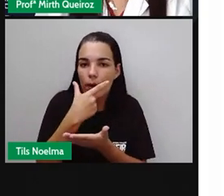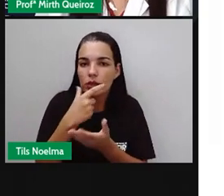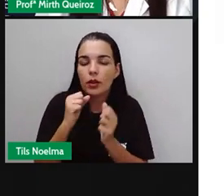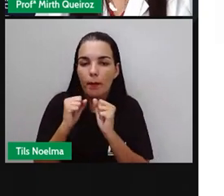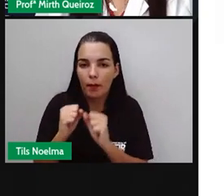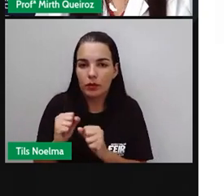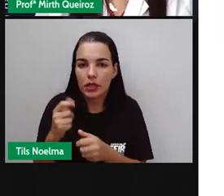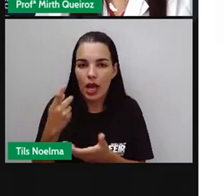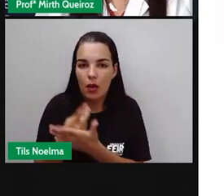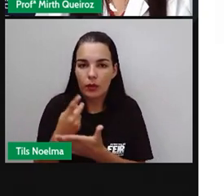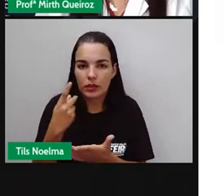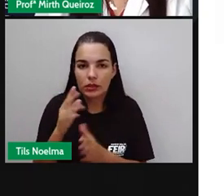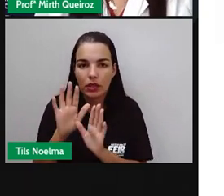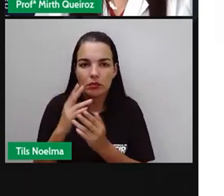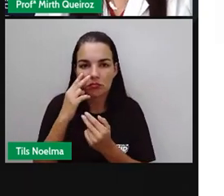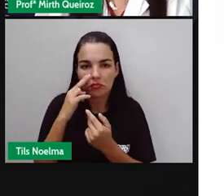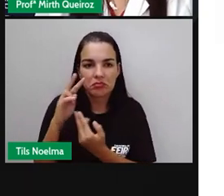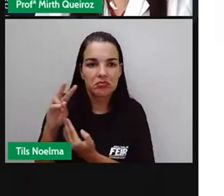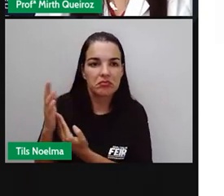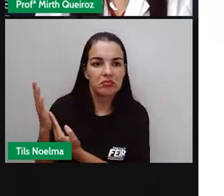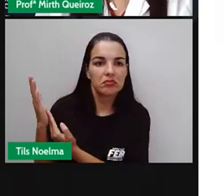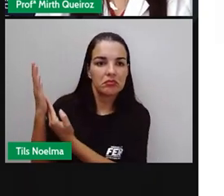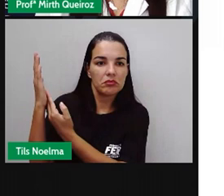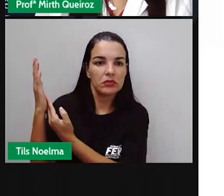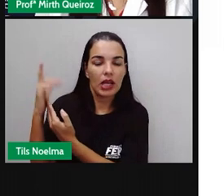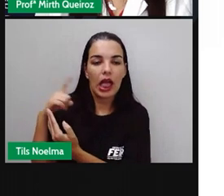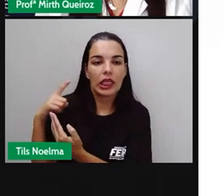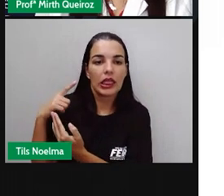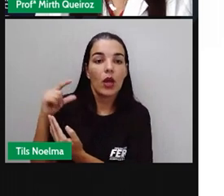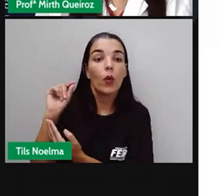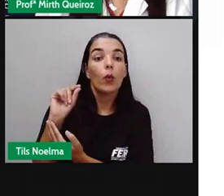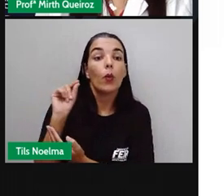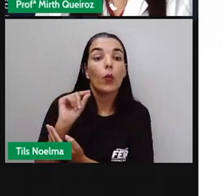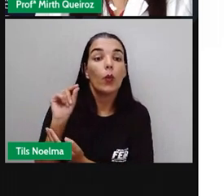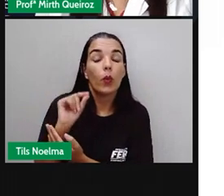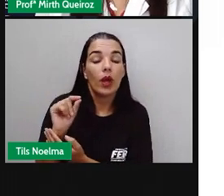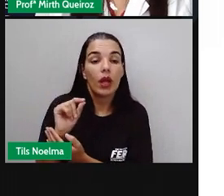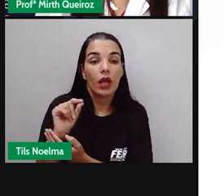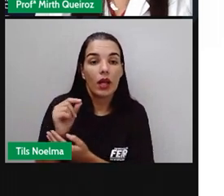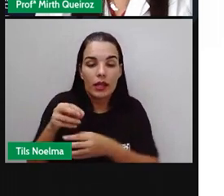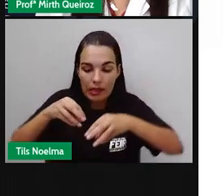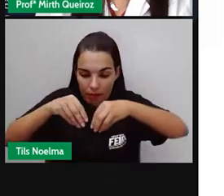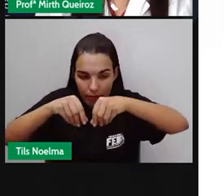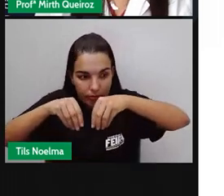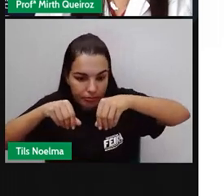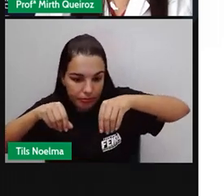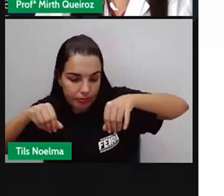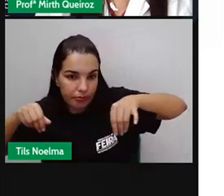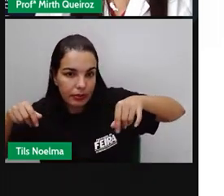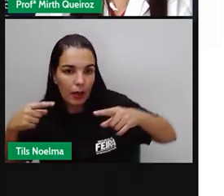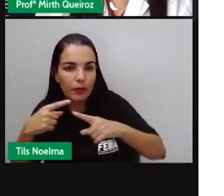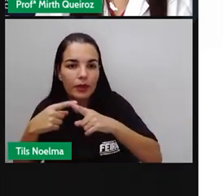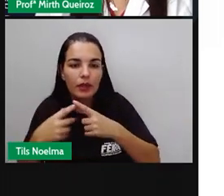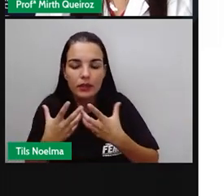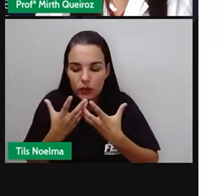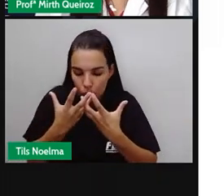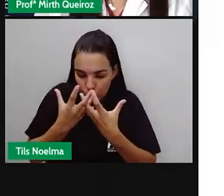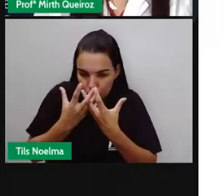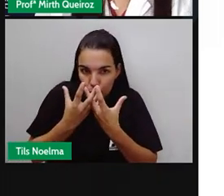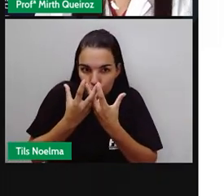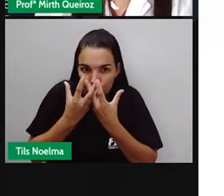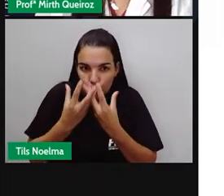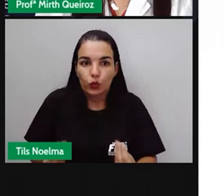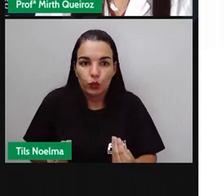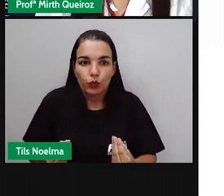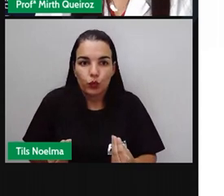A maioria das espécies vive no solo, nutrindo-se de cadáveres, de animais e plantas. Ou seja, a partir